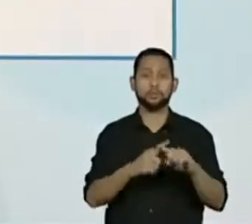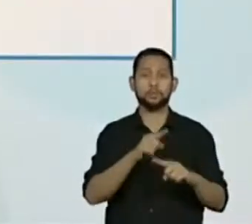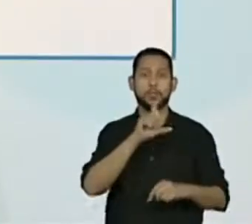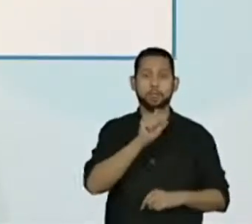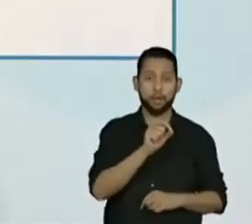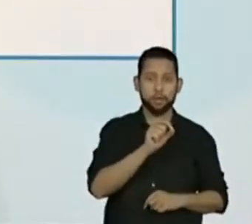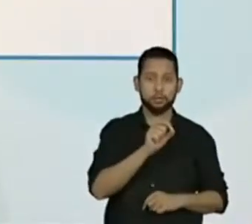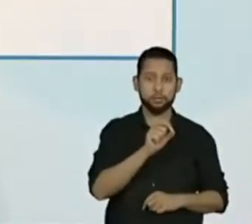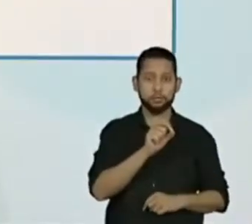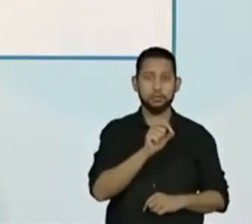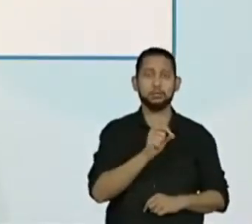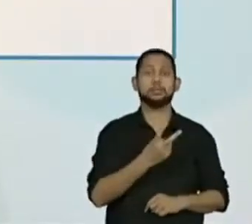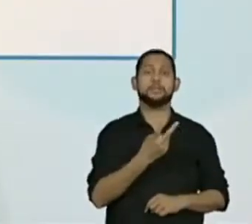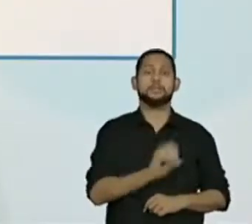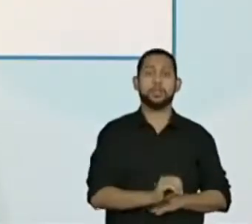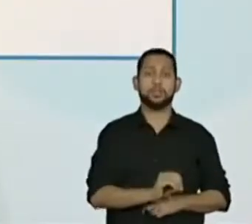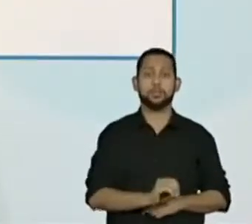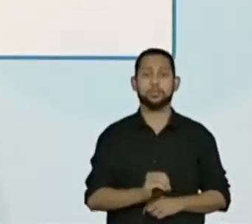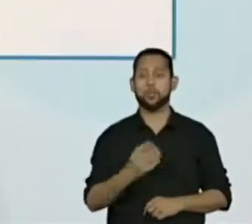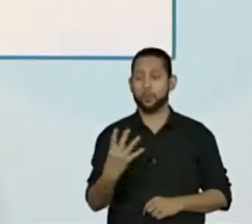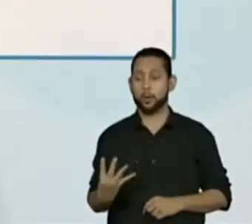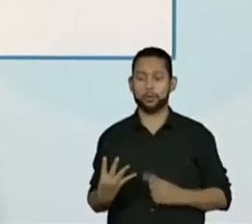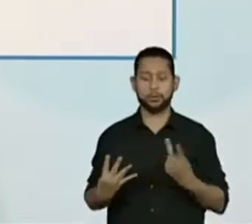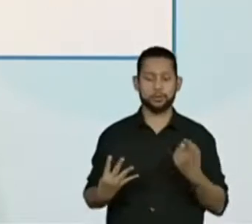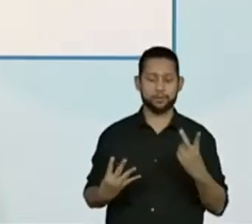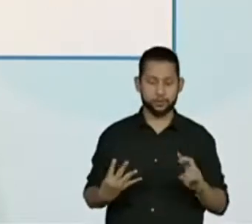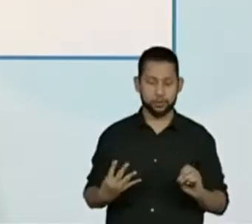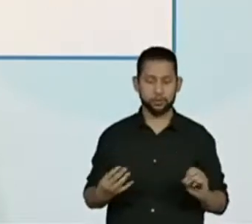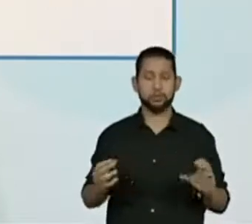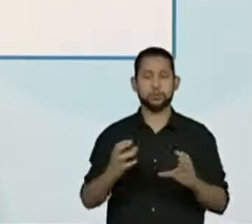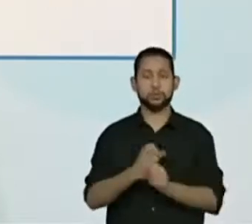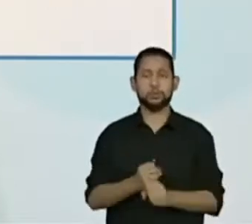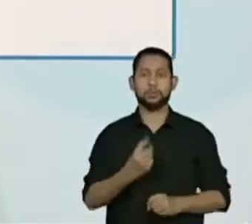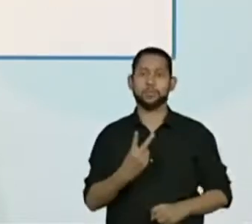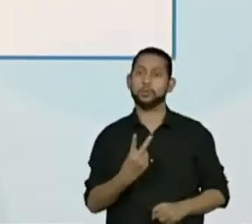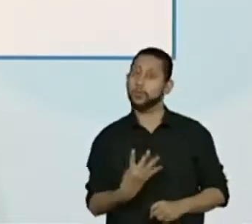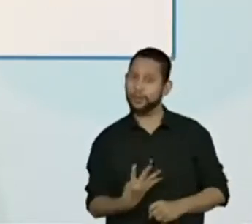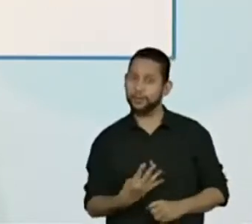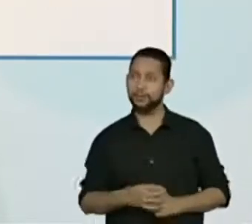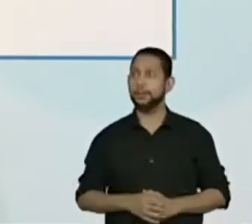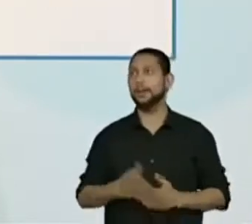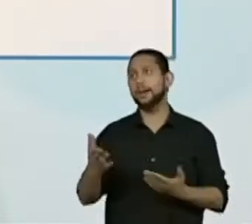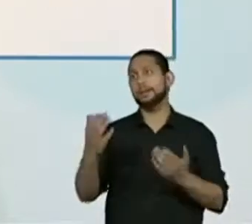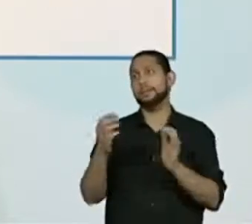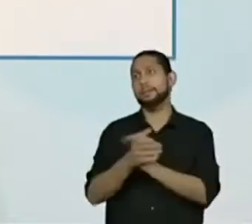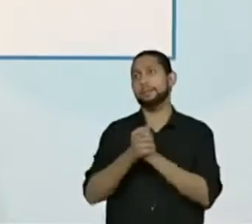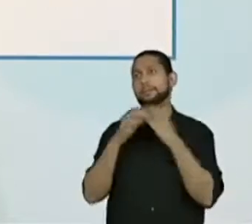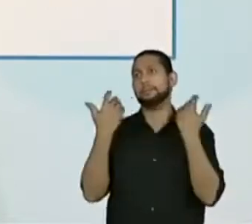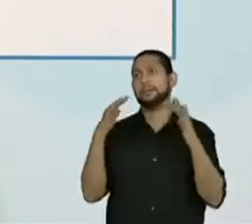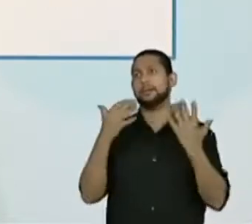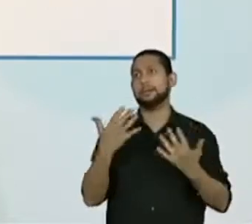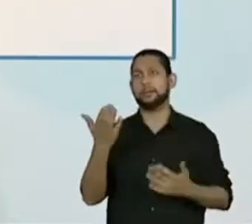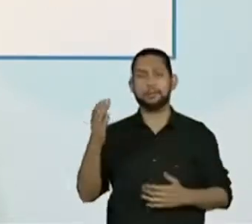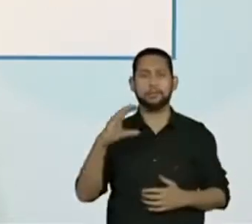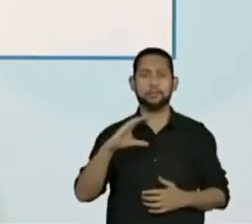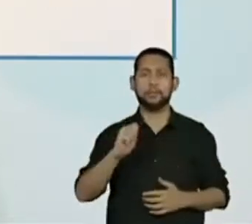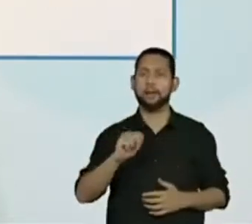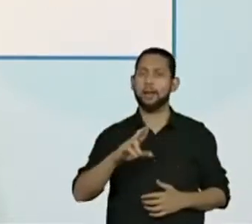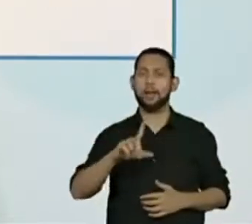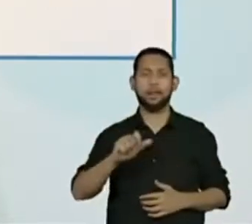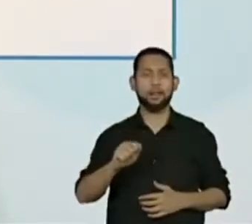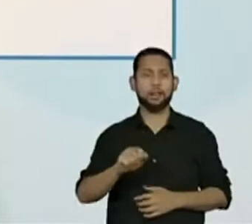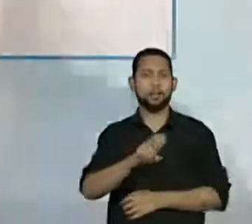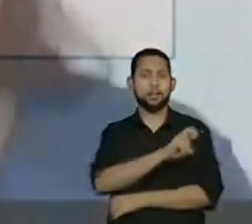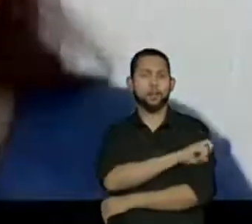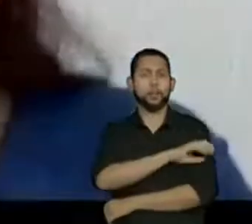há muito tempo. Parabéns para a Carla do 5º B, que acertou 24. Parabéns